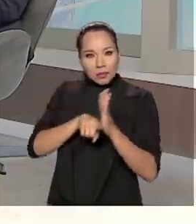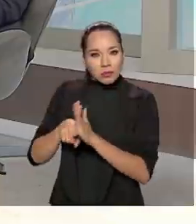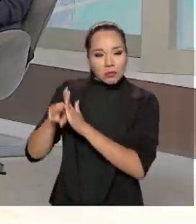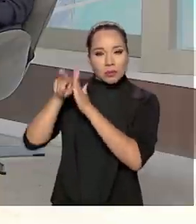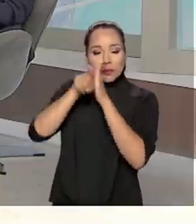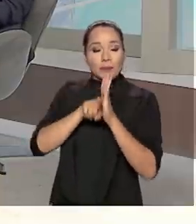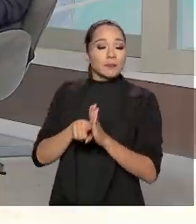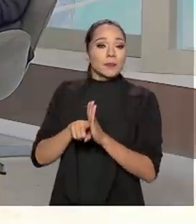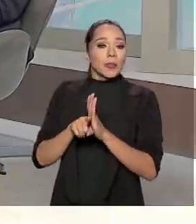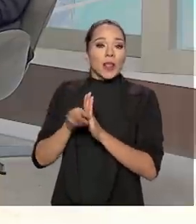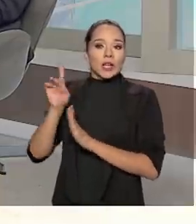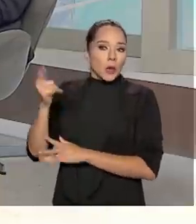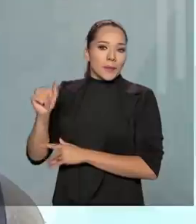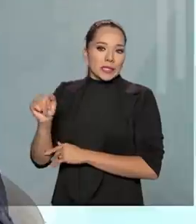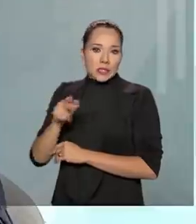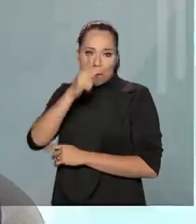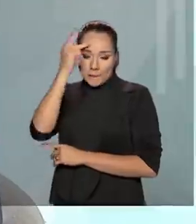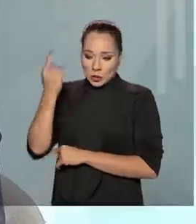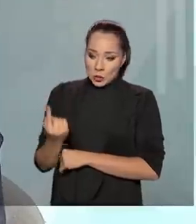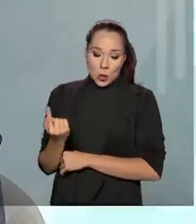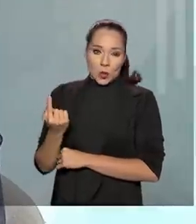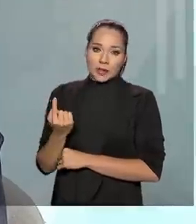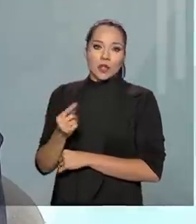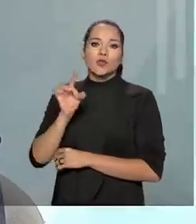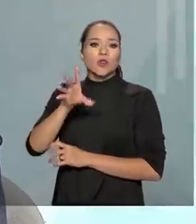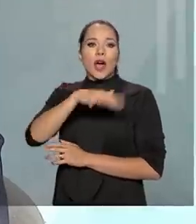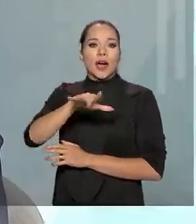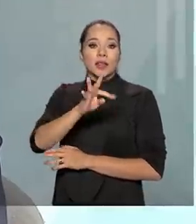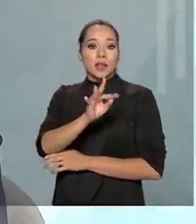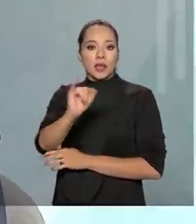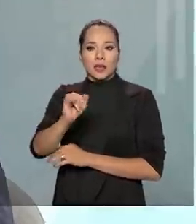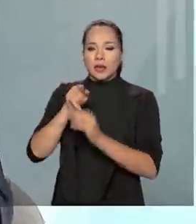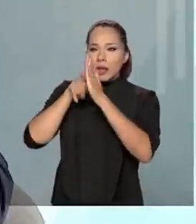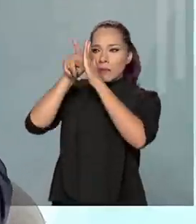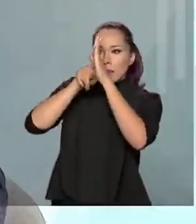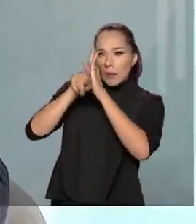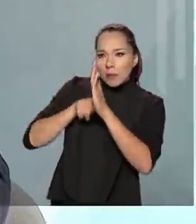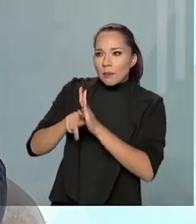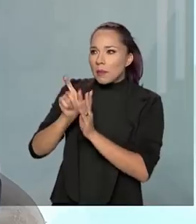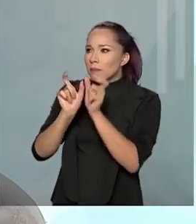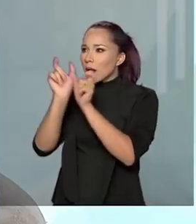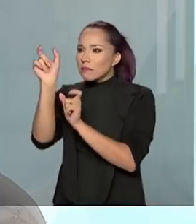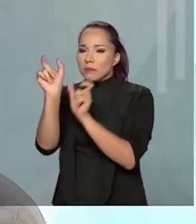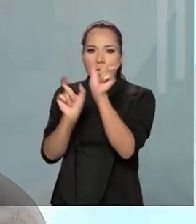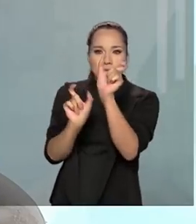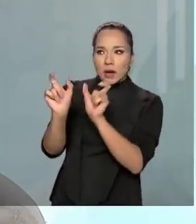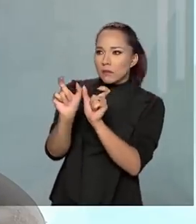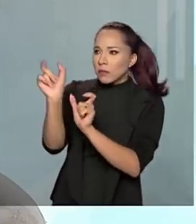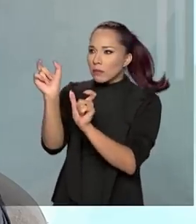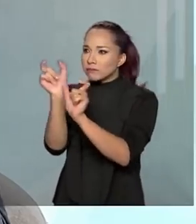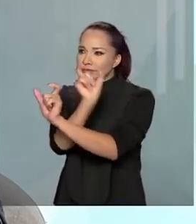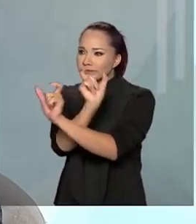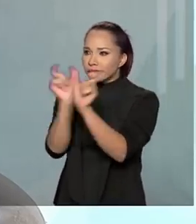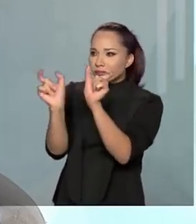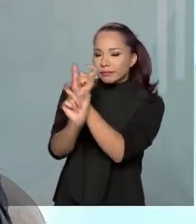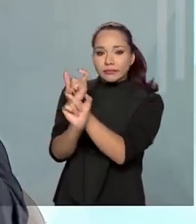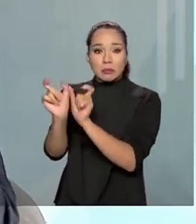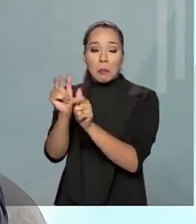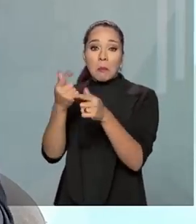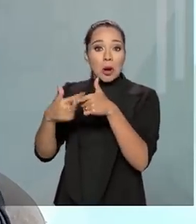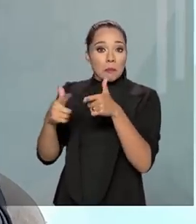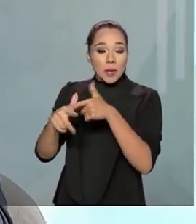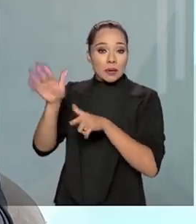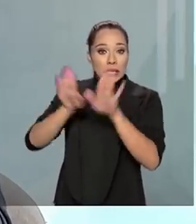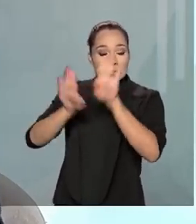de um servidor, só a parte de TI, tentando identificar palavras-chave ou alguns tipos de problemas naquela licitação.